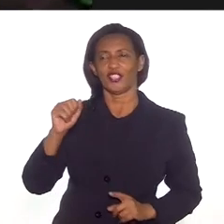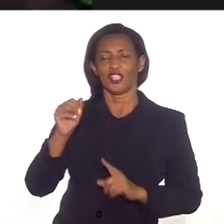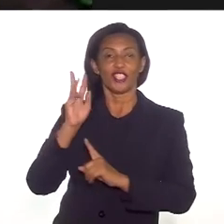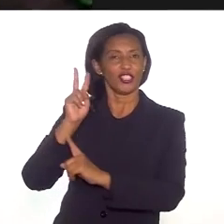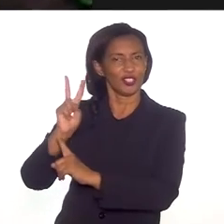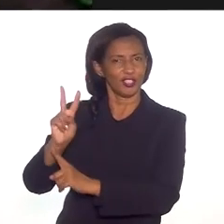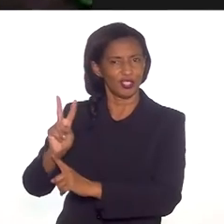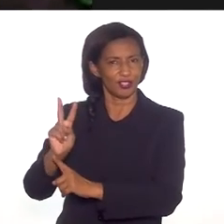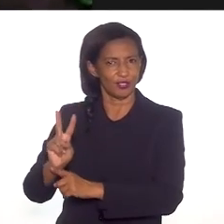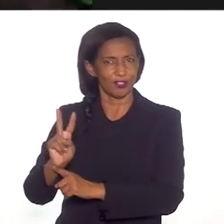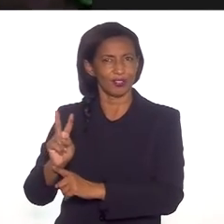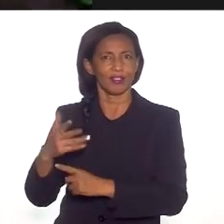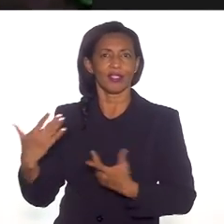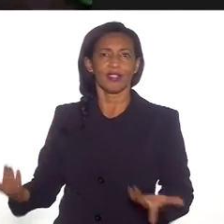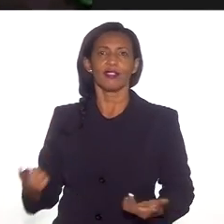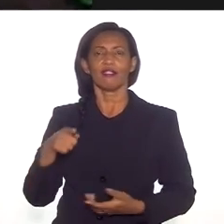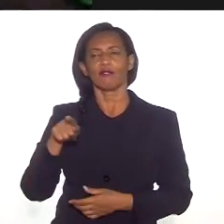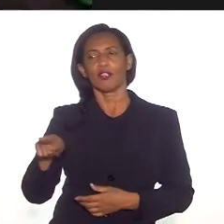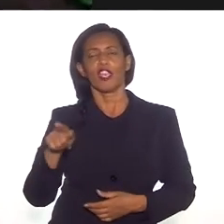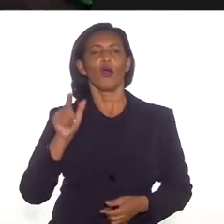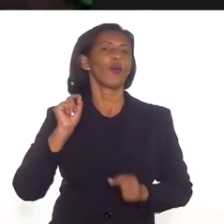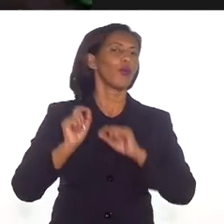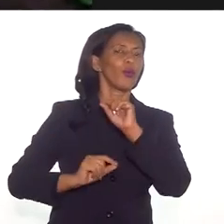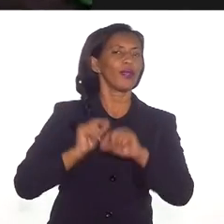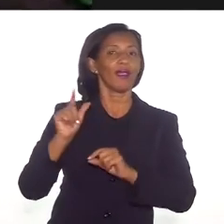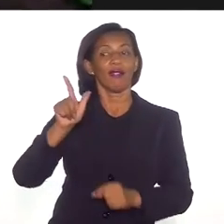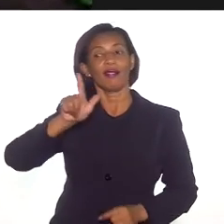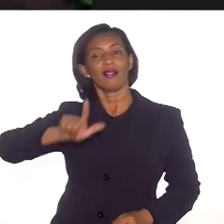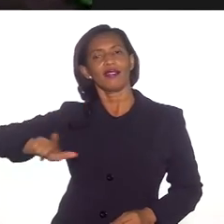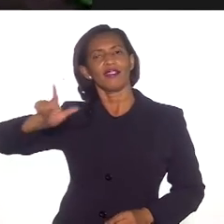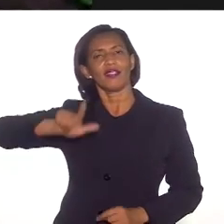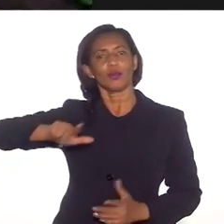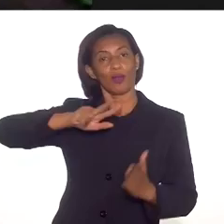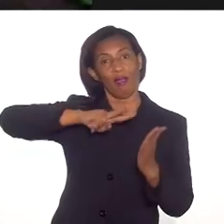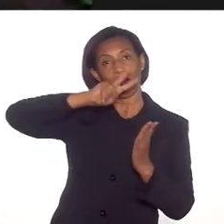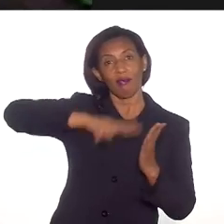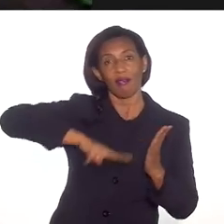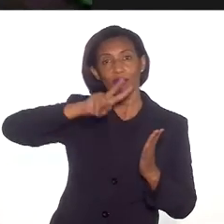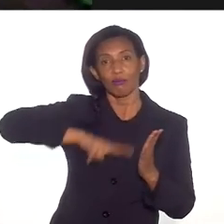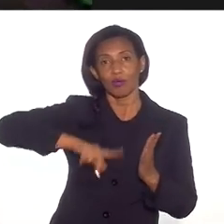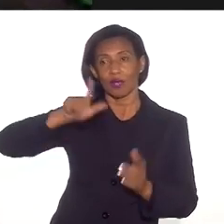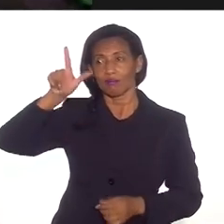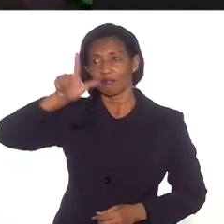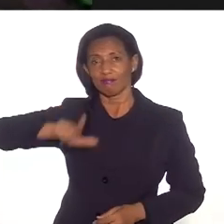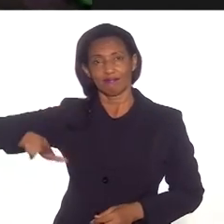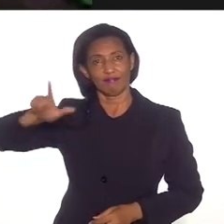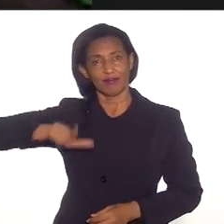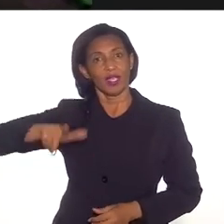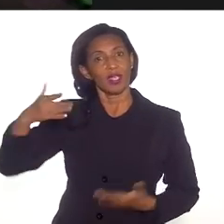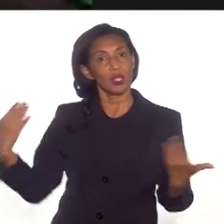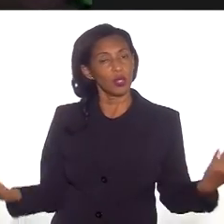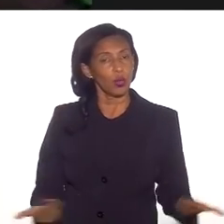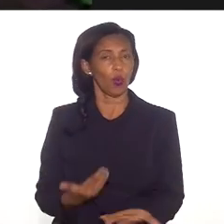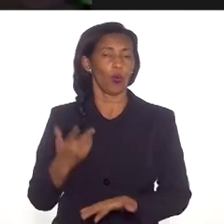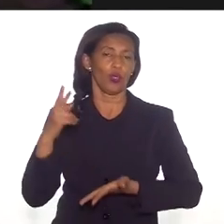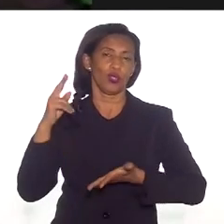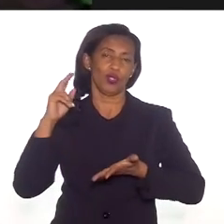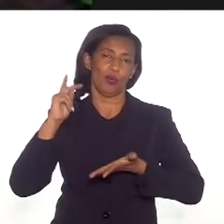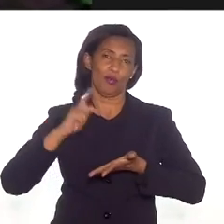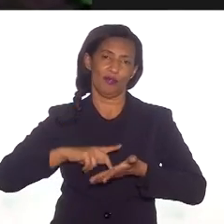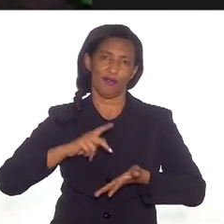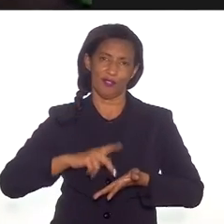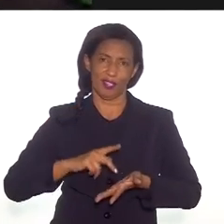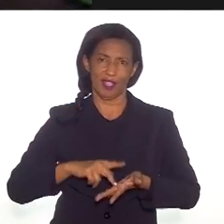principalmente, desse instrumento que é a literatura, a literatura que hoje é uma realidade, a